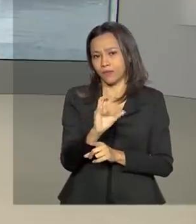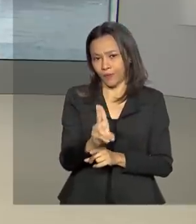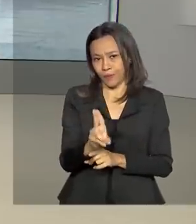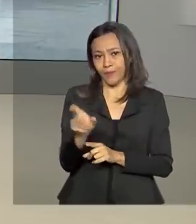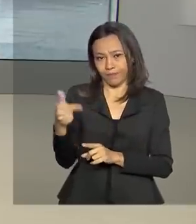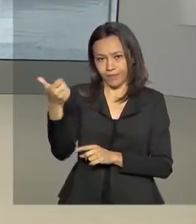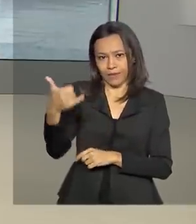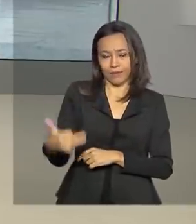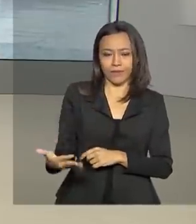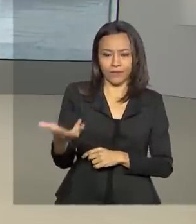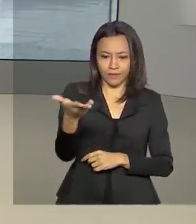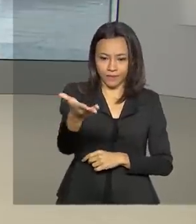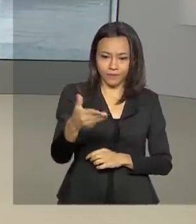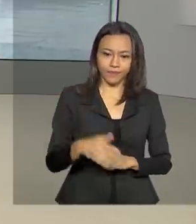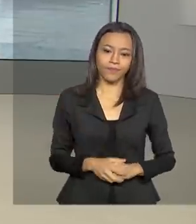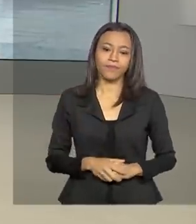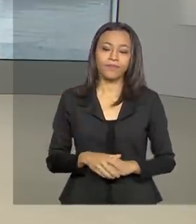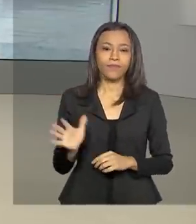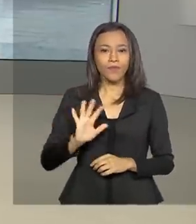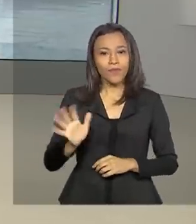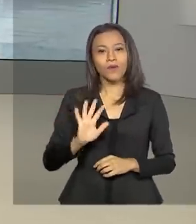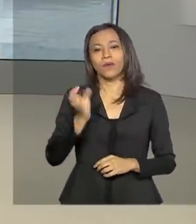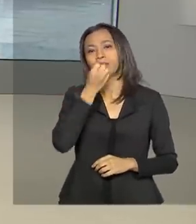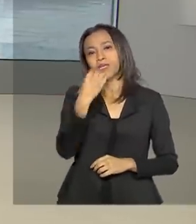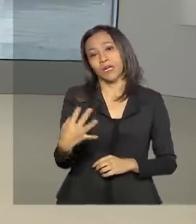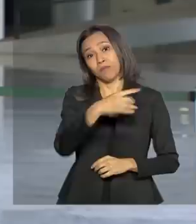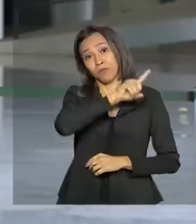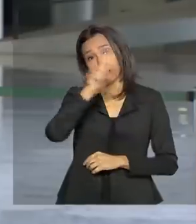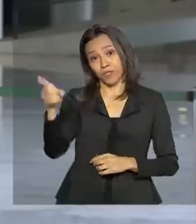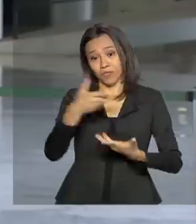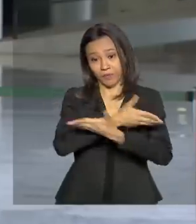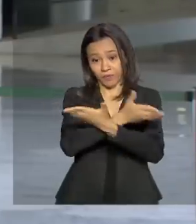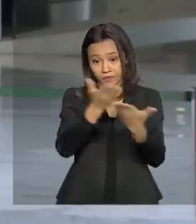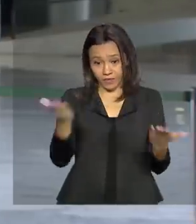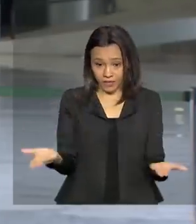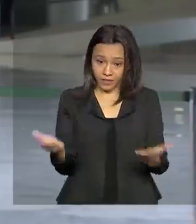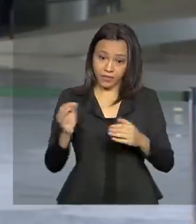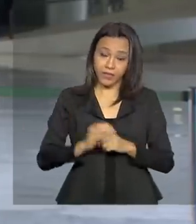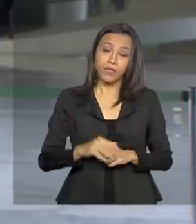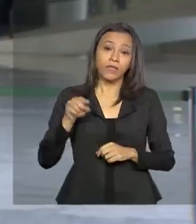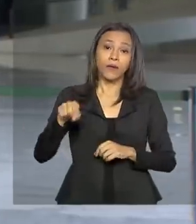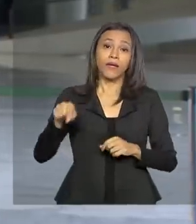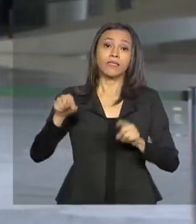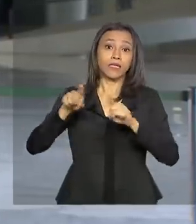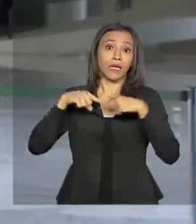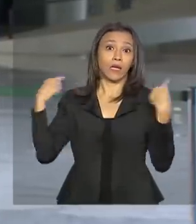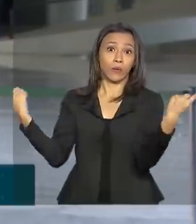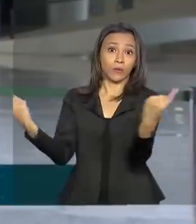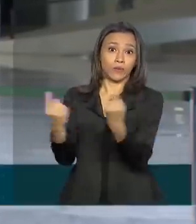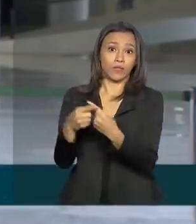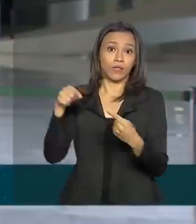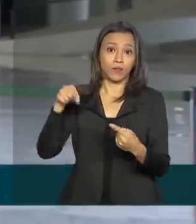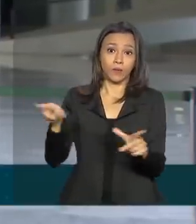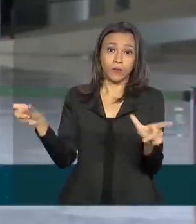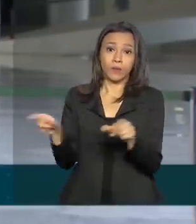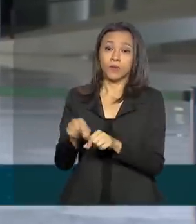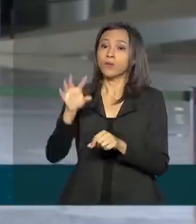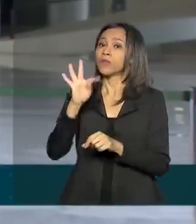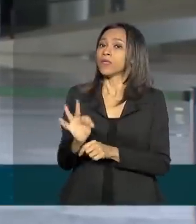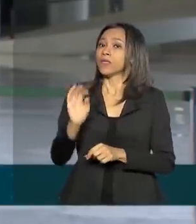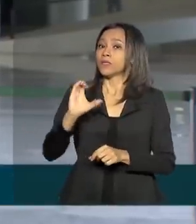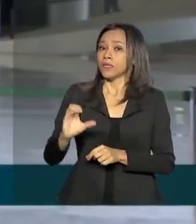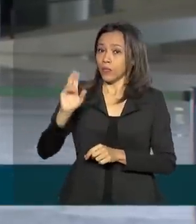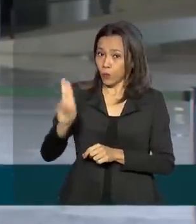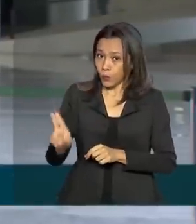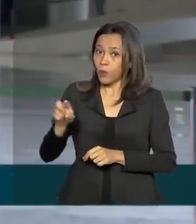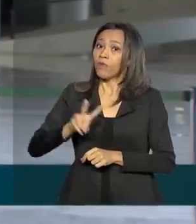Palácio. Oi, Dani, bom dia. Oi, Renata. Bom dia para você, bom dia a todos. Olha, a sessão extraordinária do Tribunal de Contas da União será